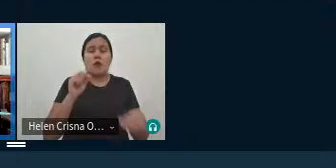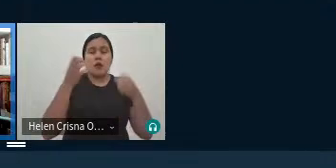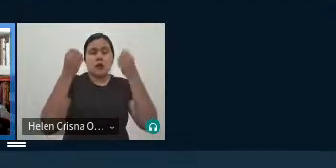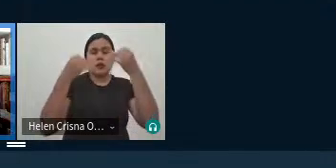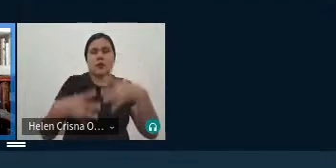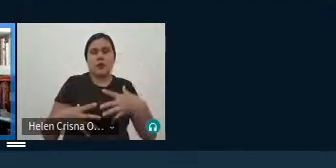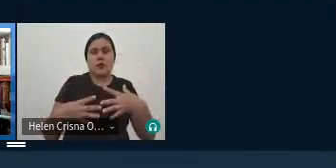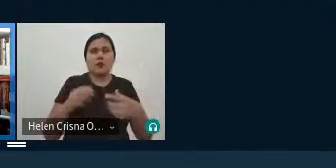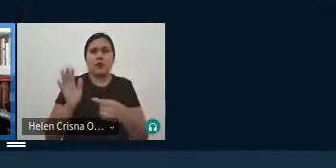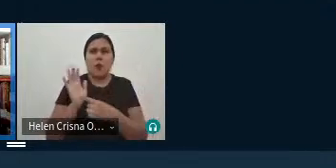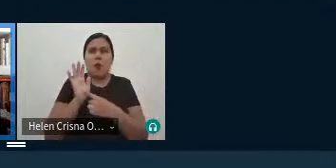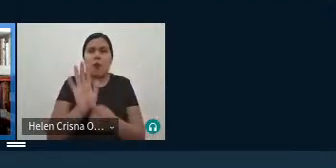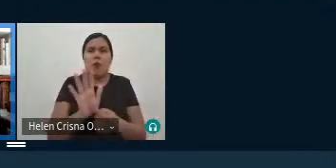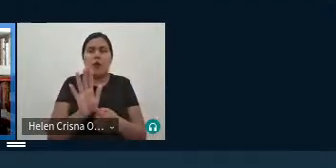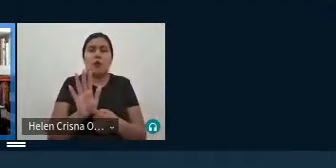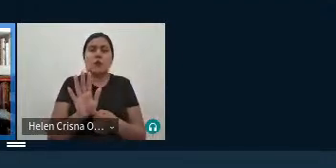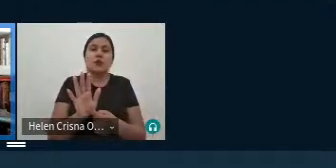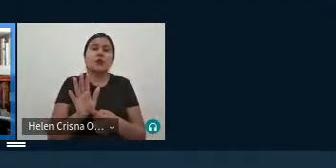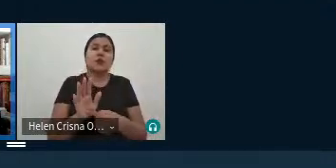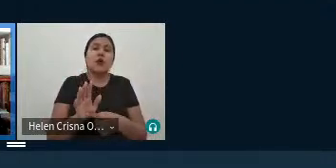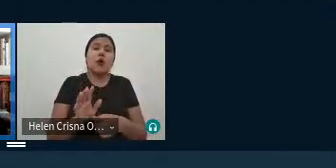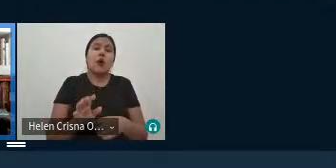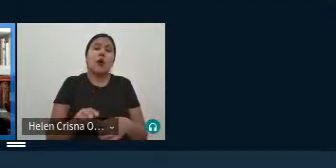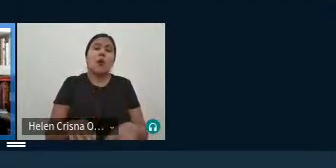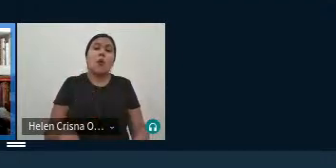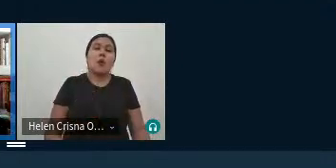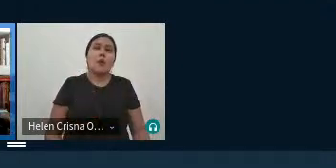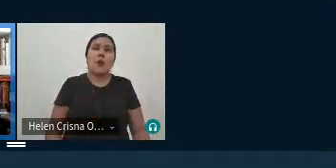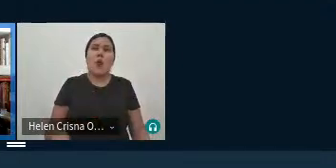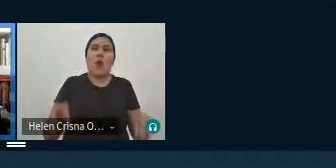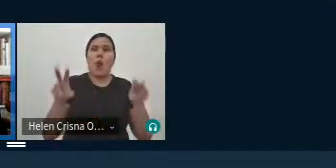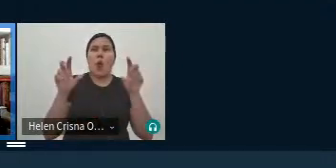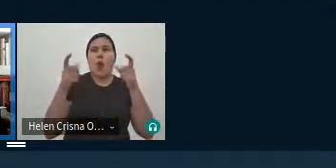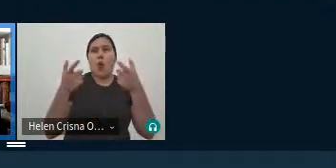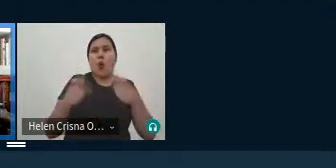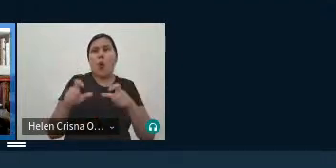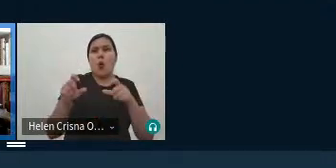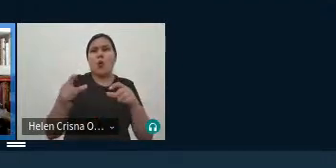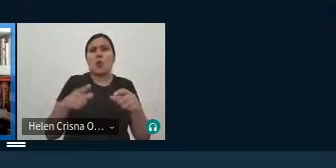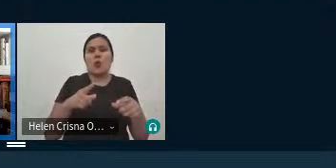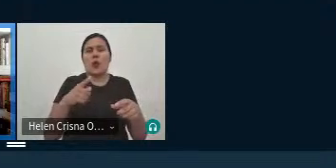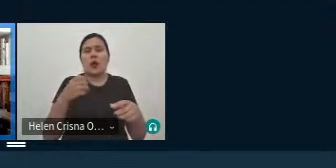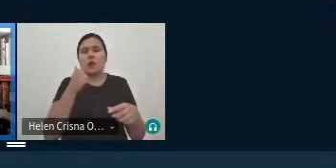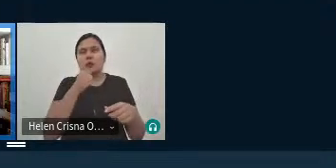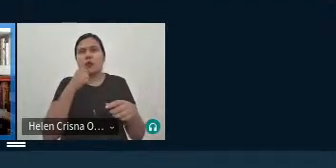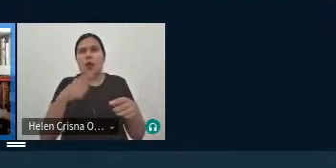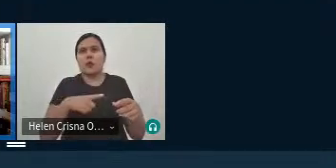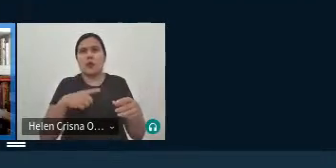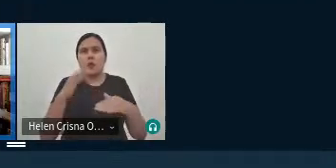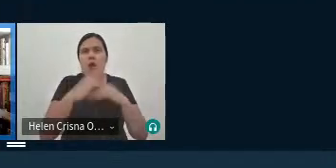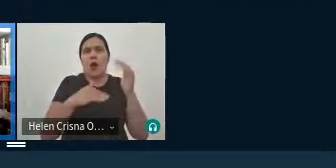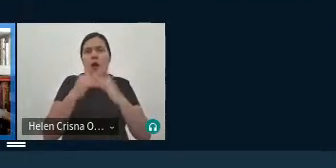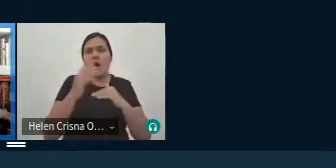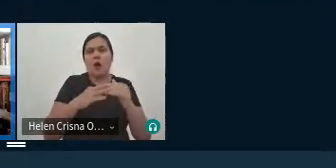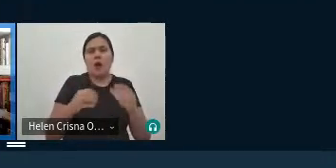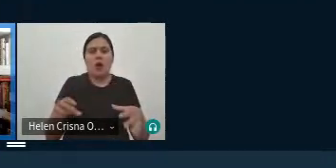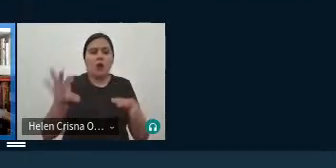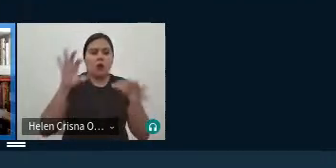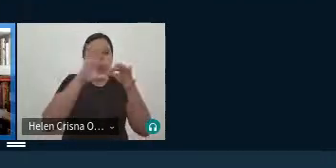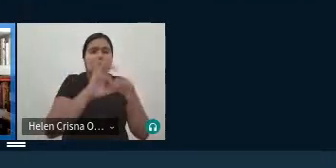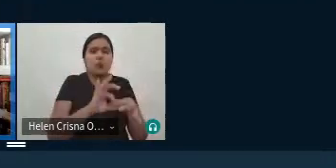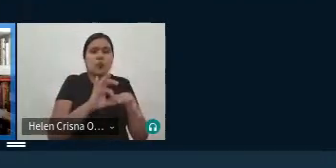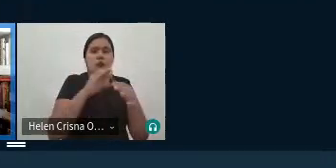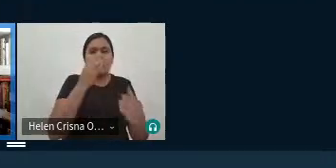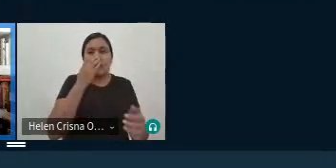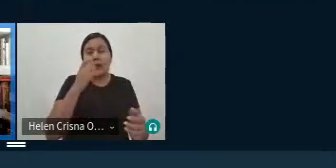isso revela de alguma forma o tímido espaço que as mulheres possuem para que as suas produções sejam veiculadas pois é preciso que